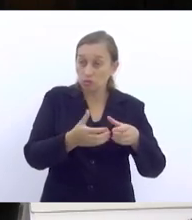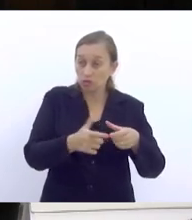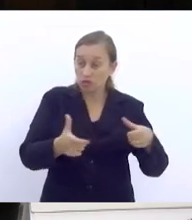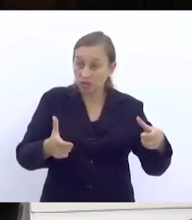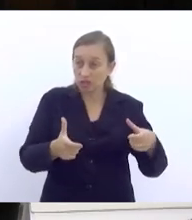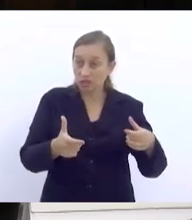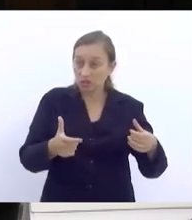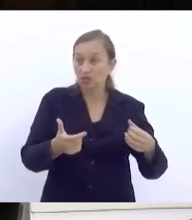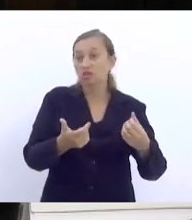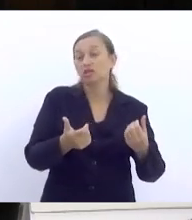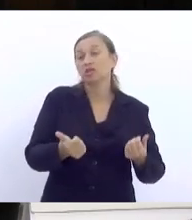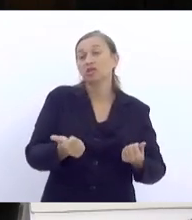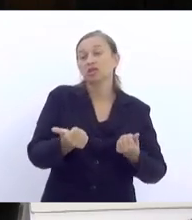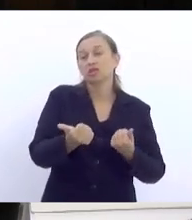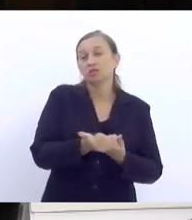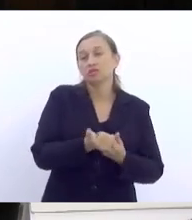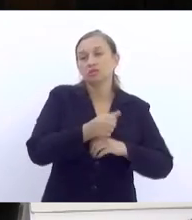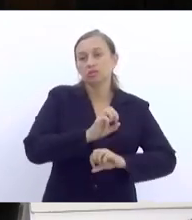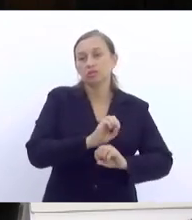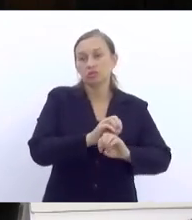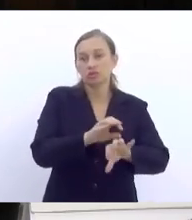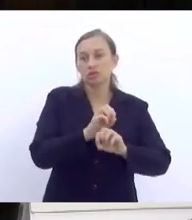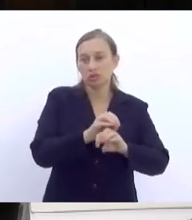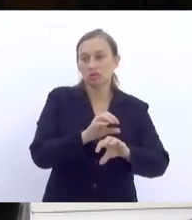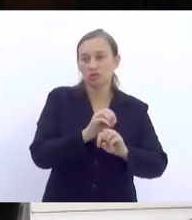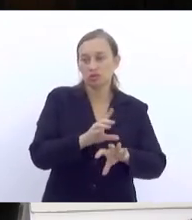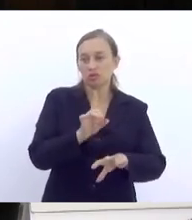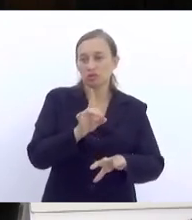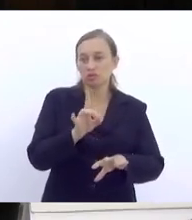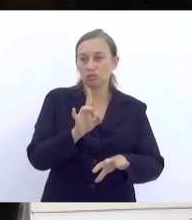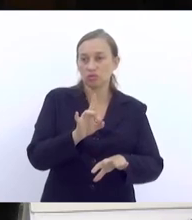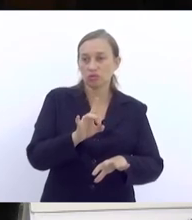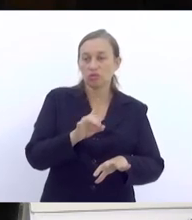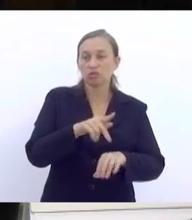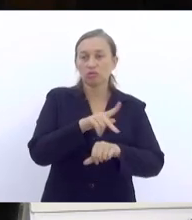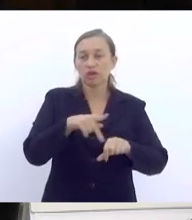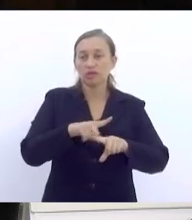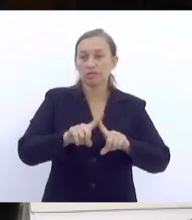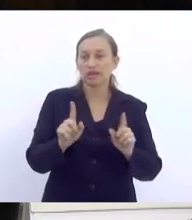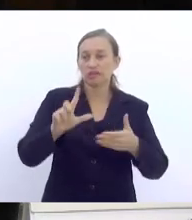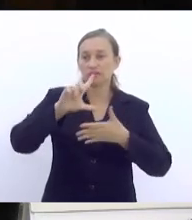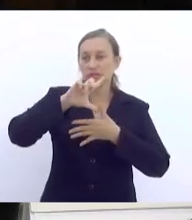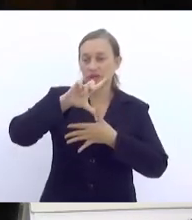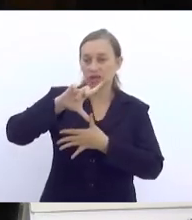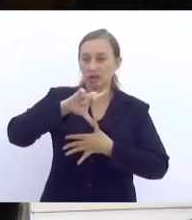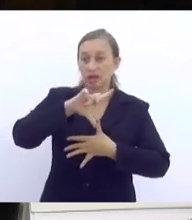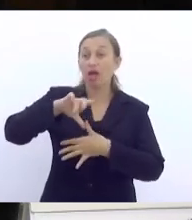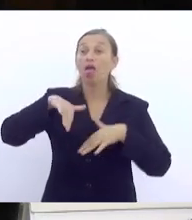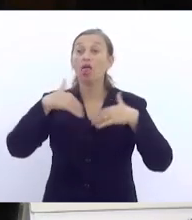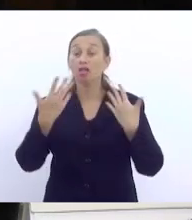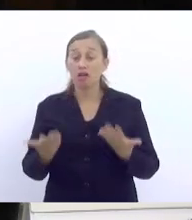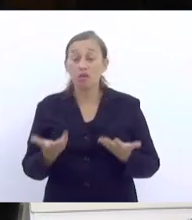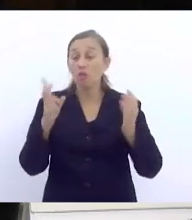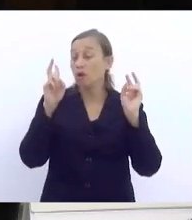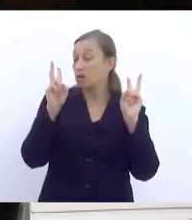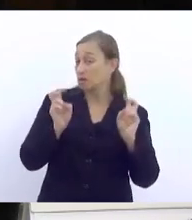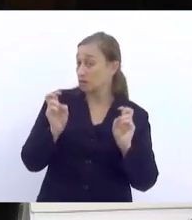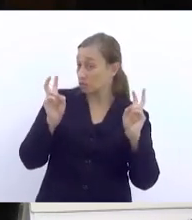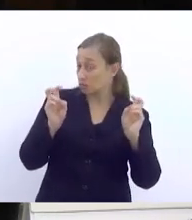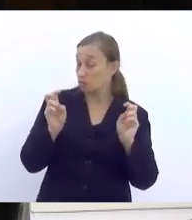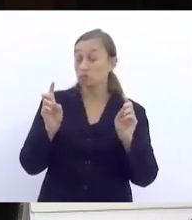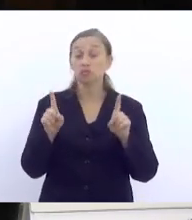ensino, não só talvez do país, mas da América Latina. Então, essa questão,